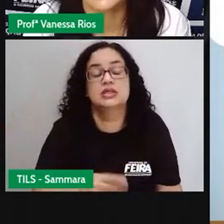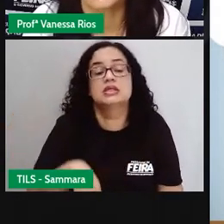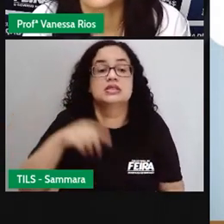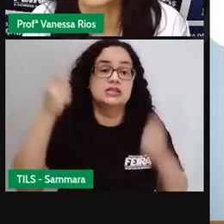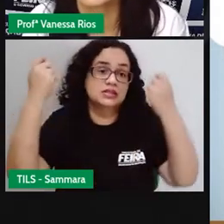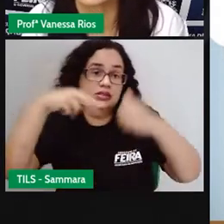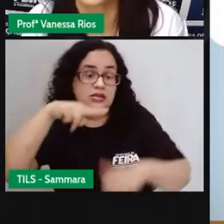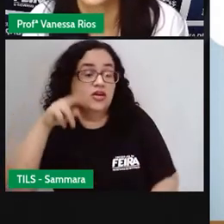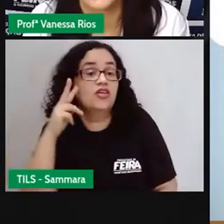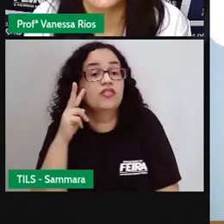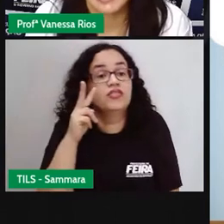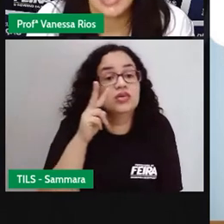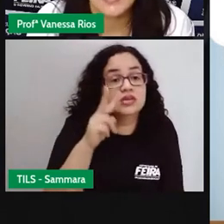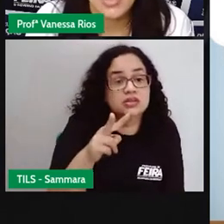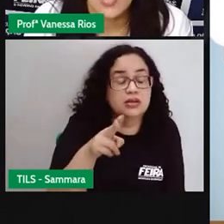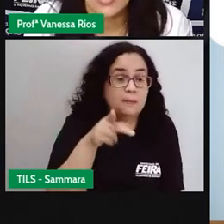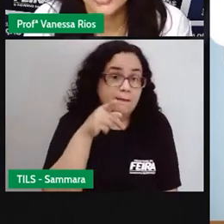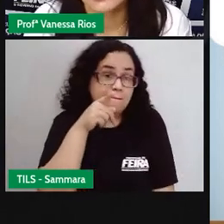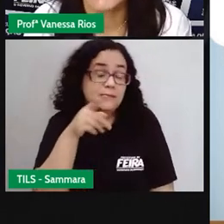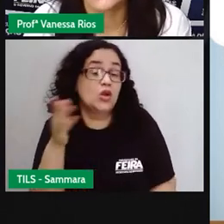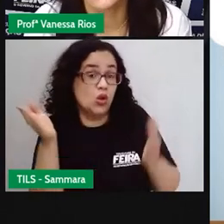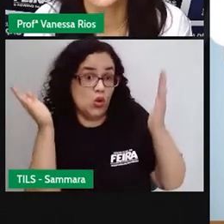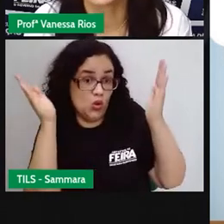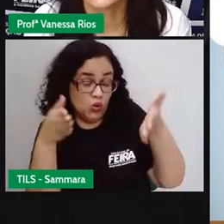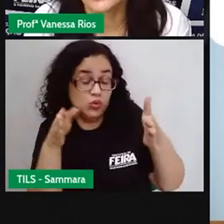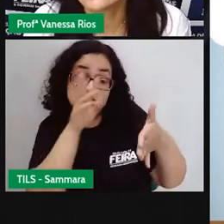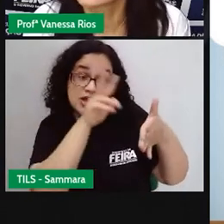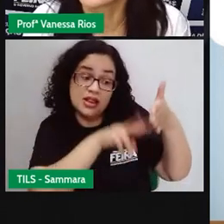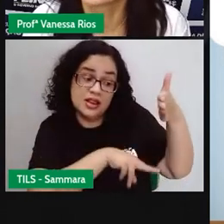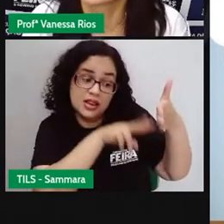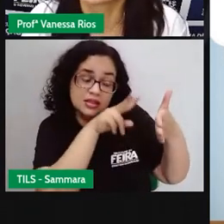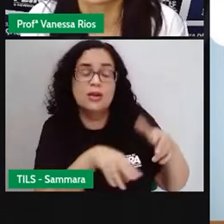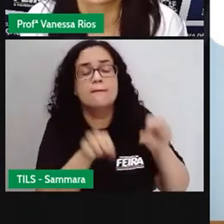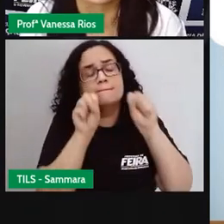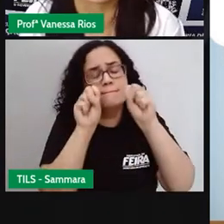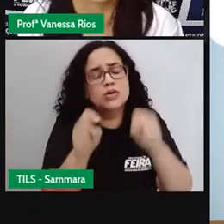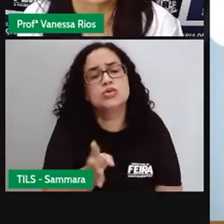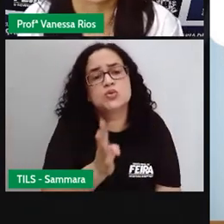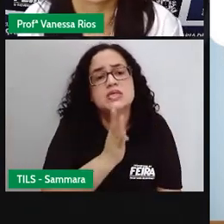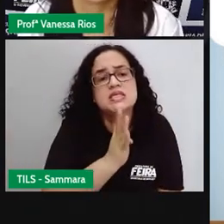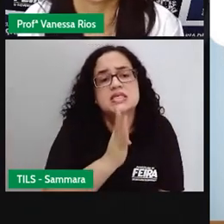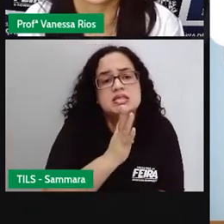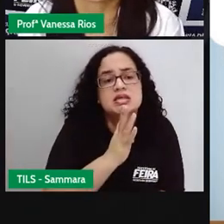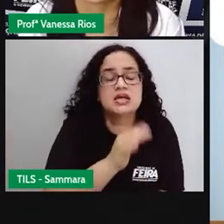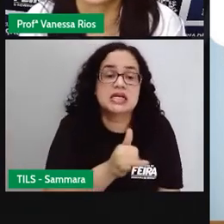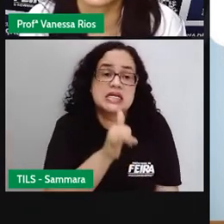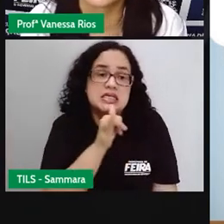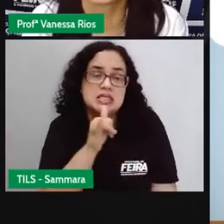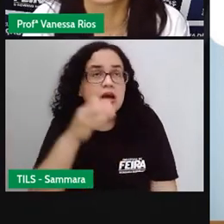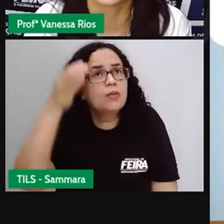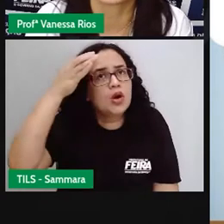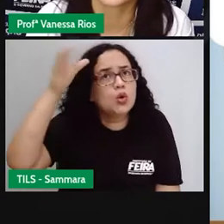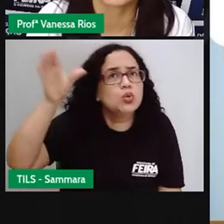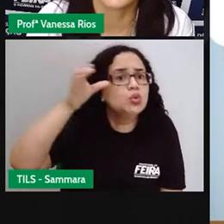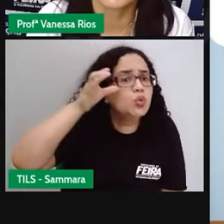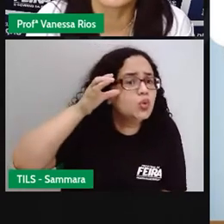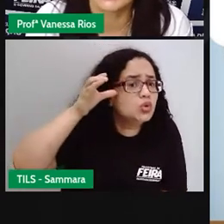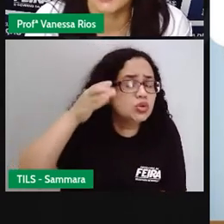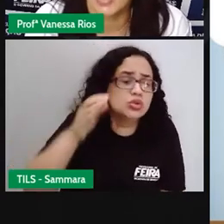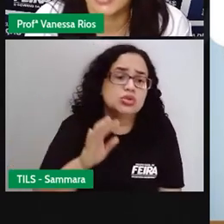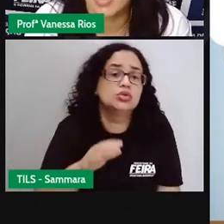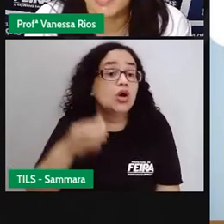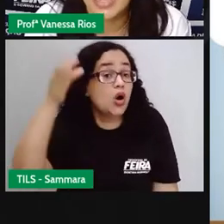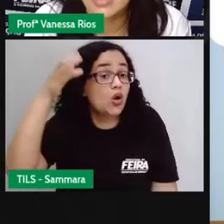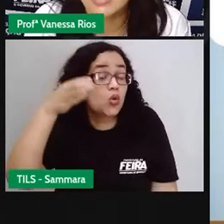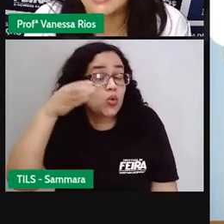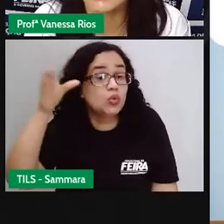necessariamente você estar lá. Hoje, através da leitura, a gente pode conhecer, por exemplo, a cultura da China, a cultura do Japão, que